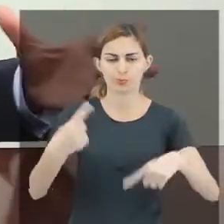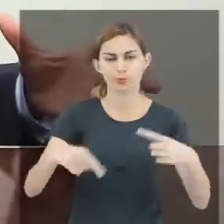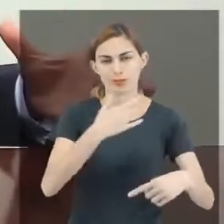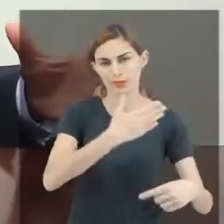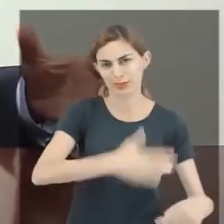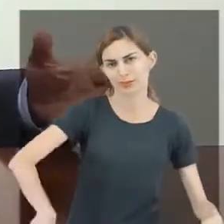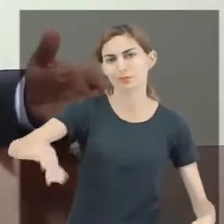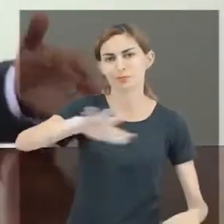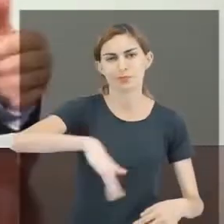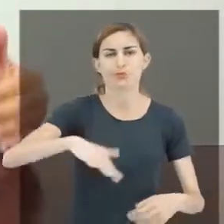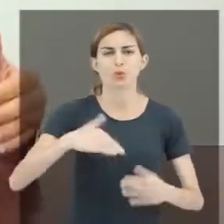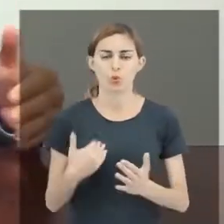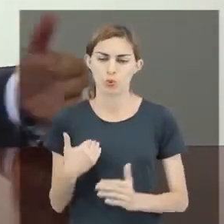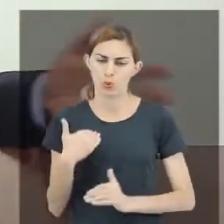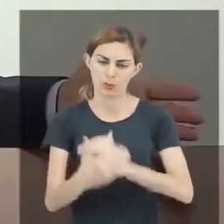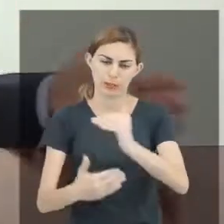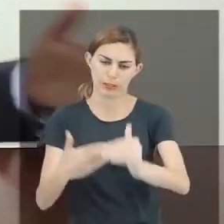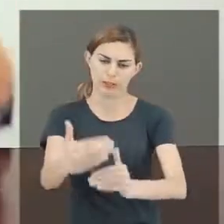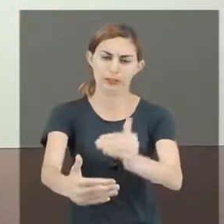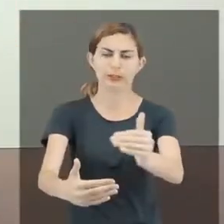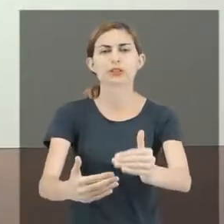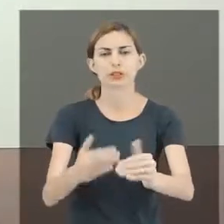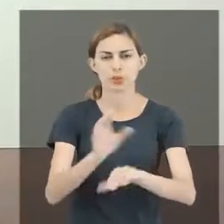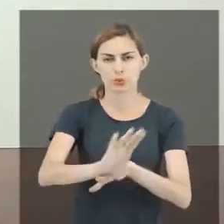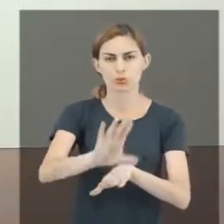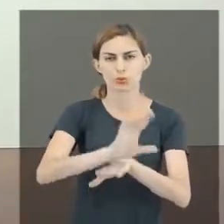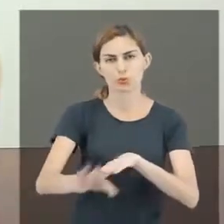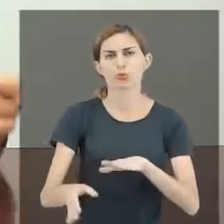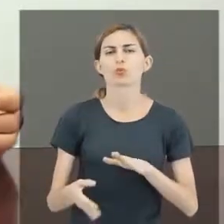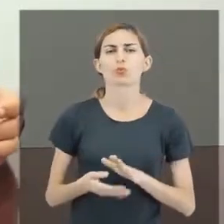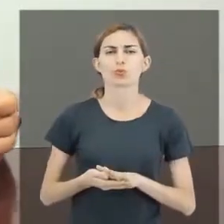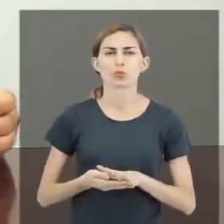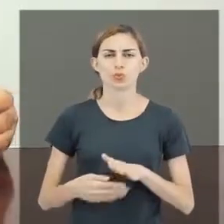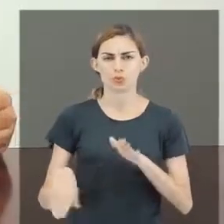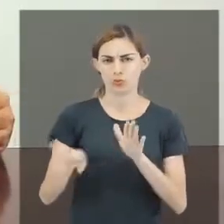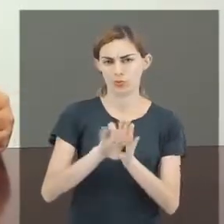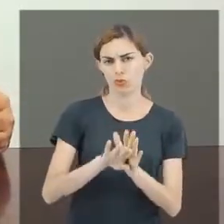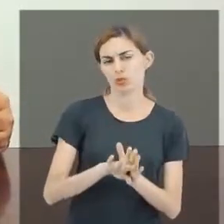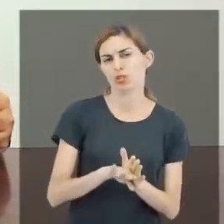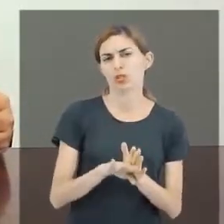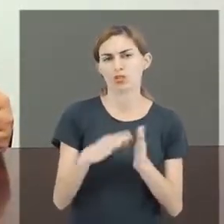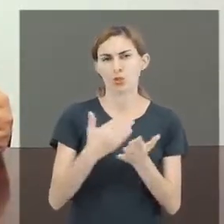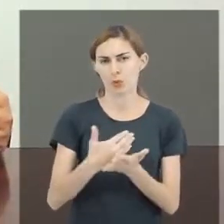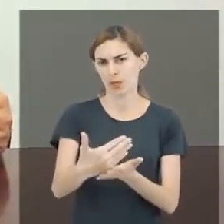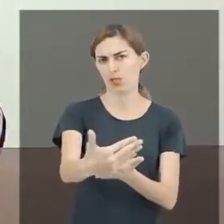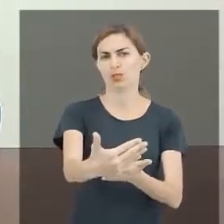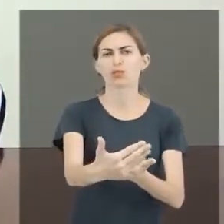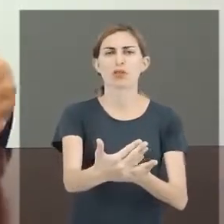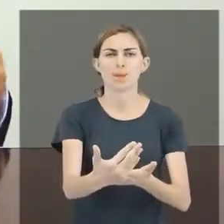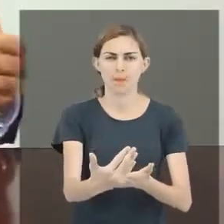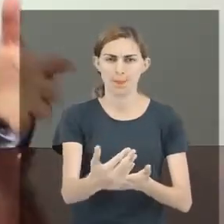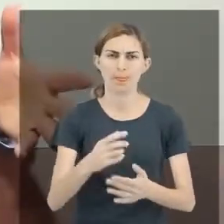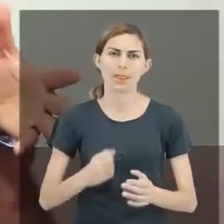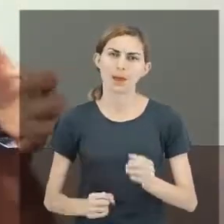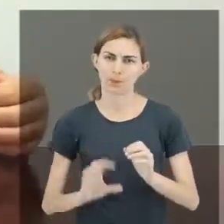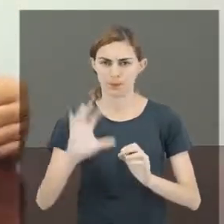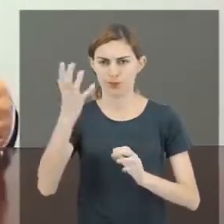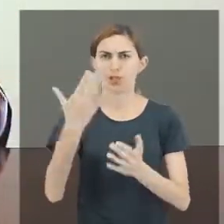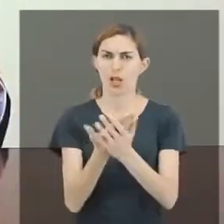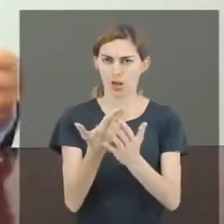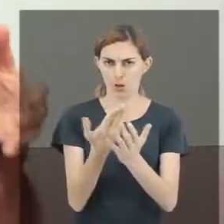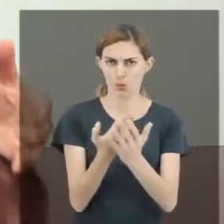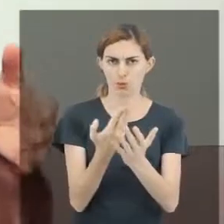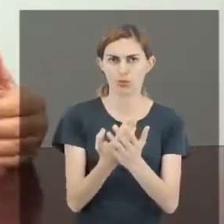ele começa a avançar. Inicialmente, esses cursos chegam, acontecendo as aulas,